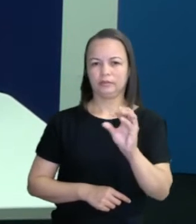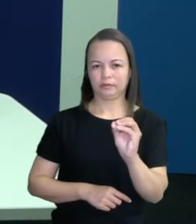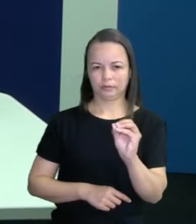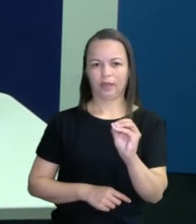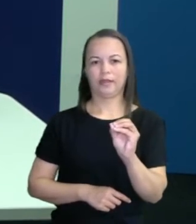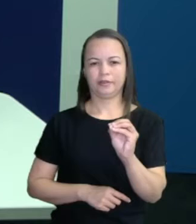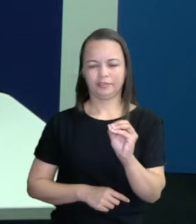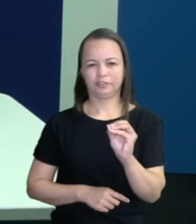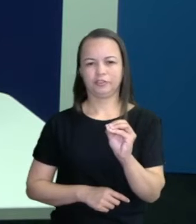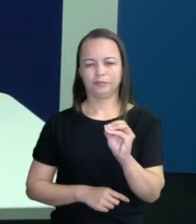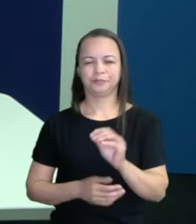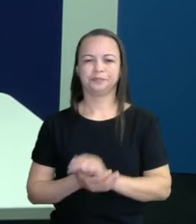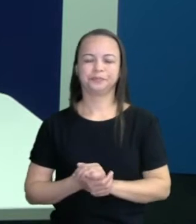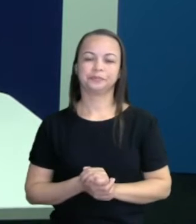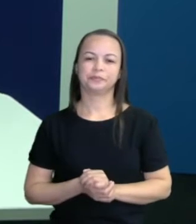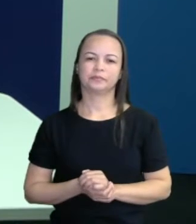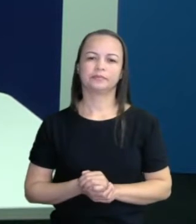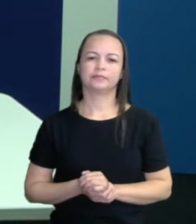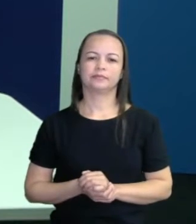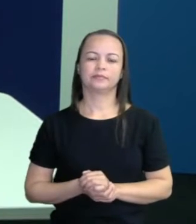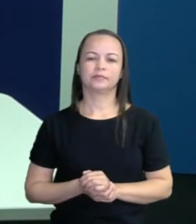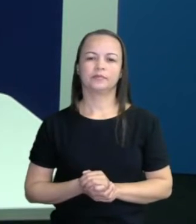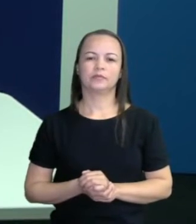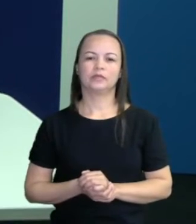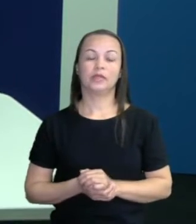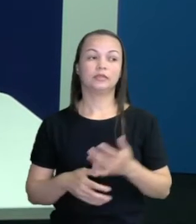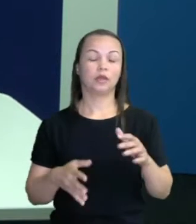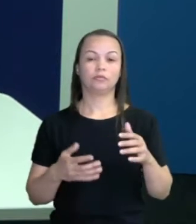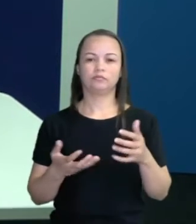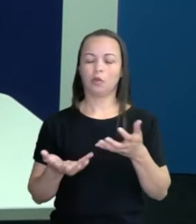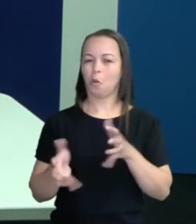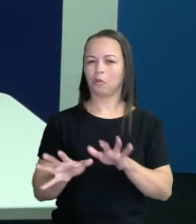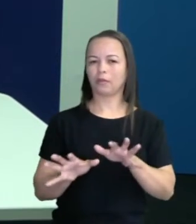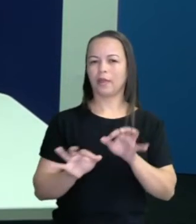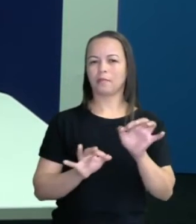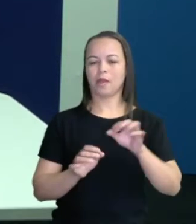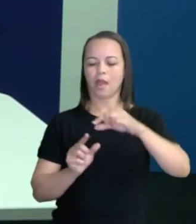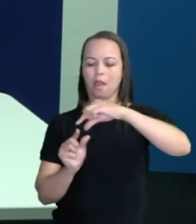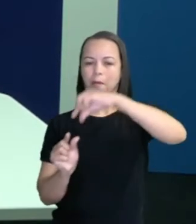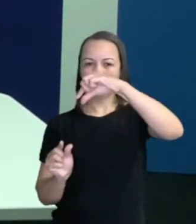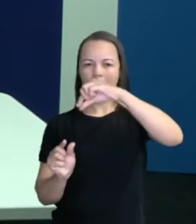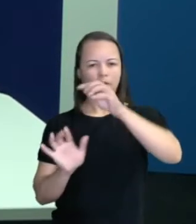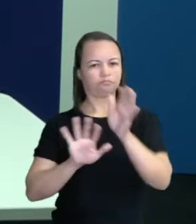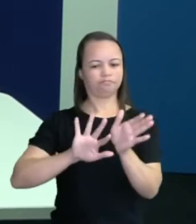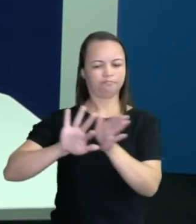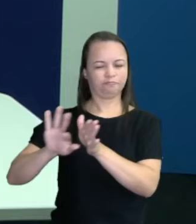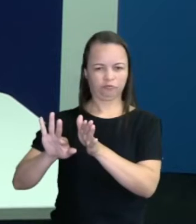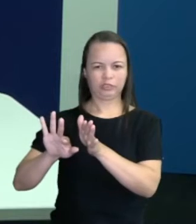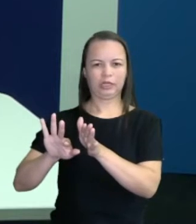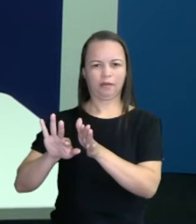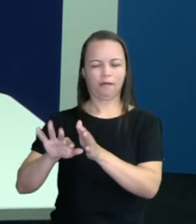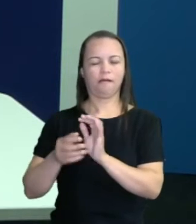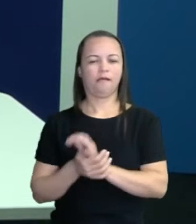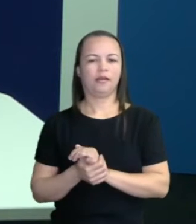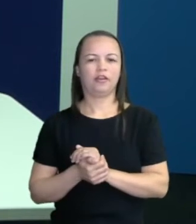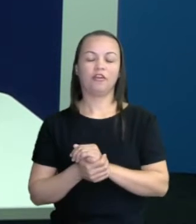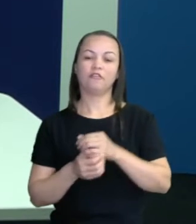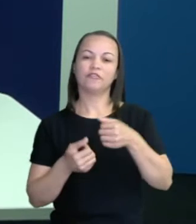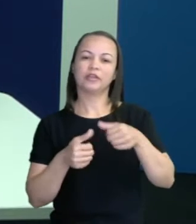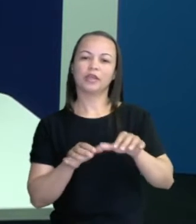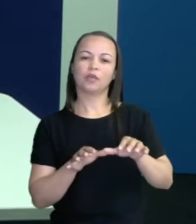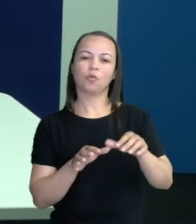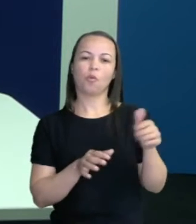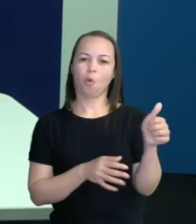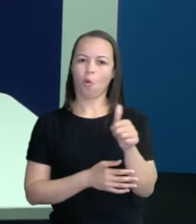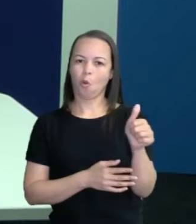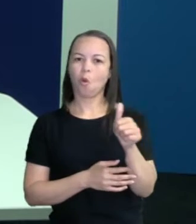Então, 1, professora. 10. Tá aqui. Então, eu não quero mais a barra. Tchau. Barrinha. Fiquei com 11 unidades